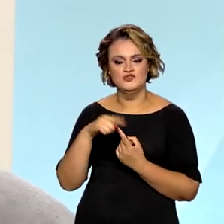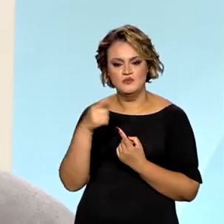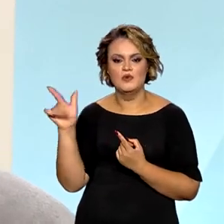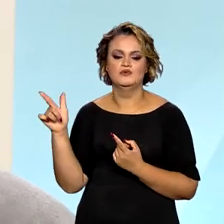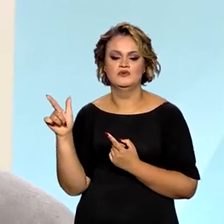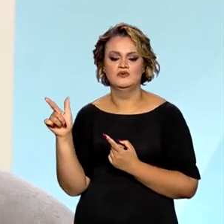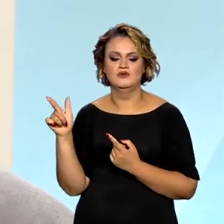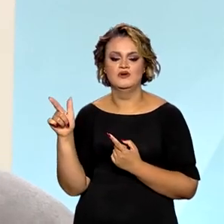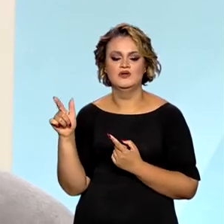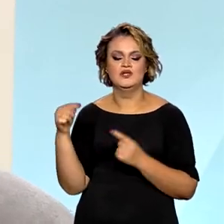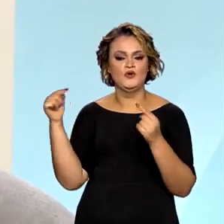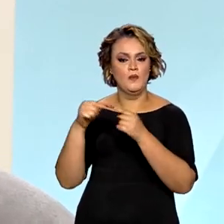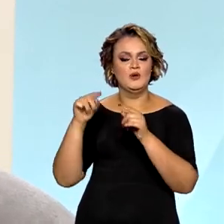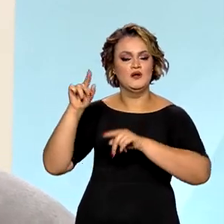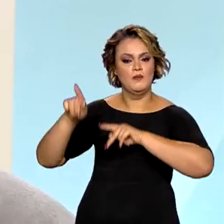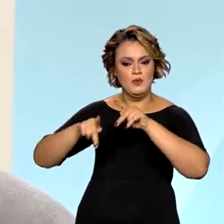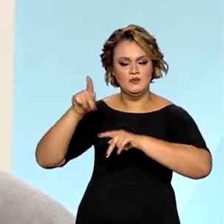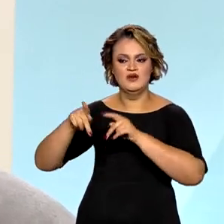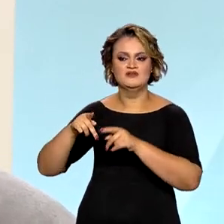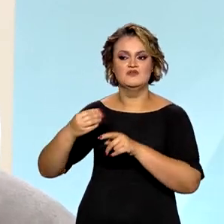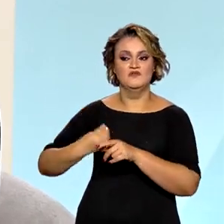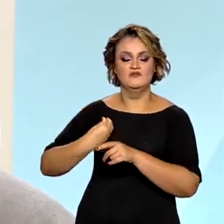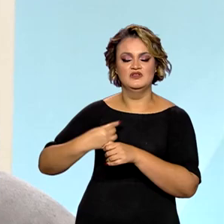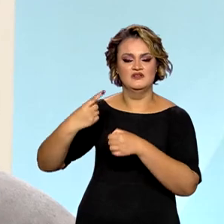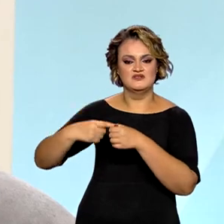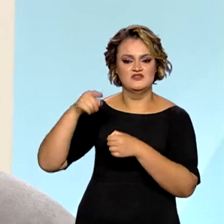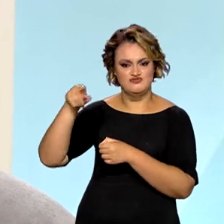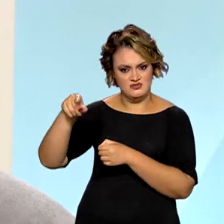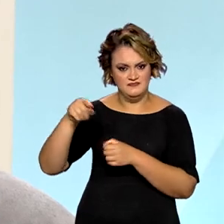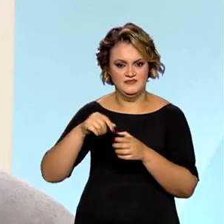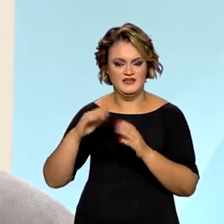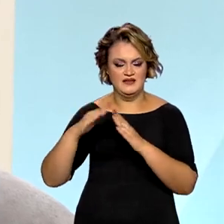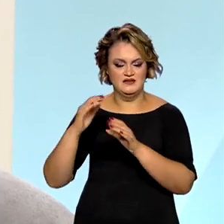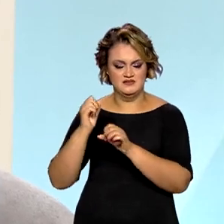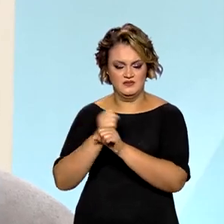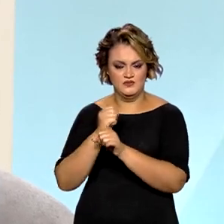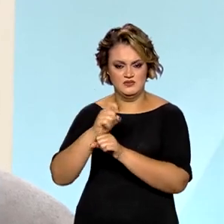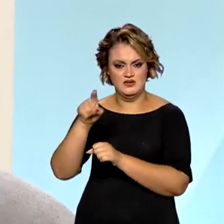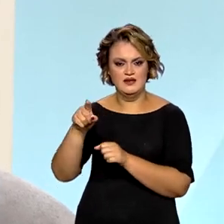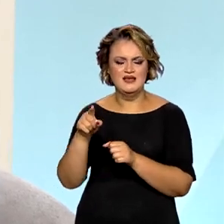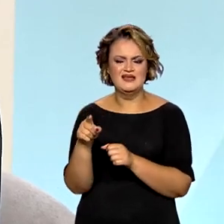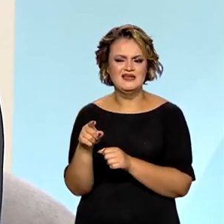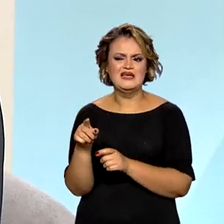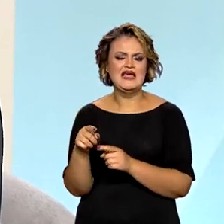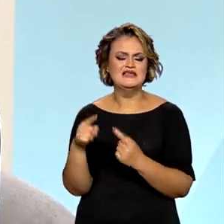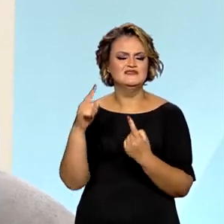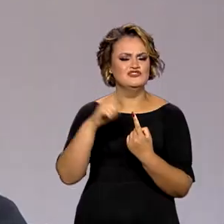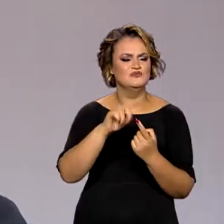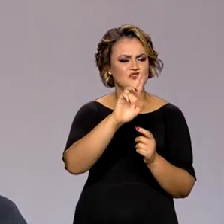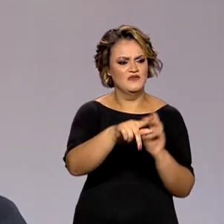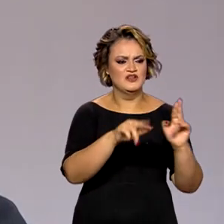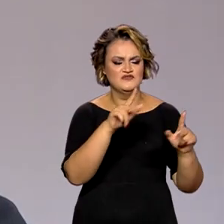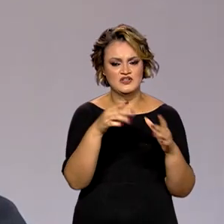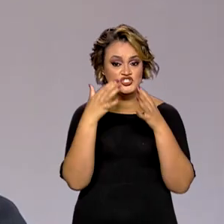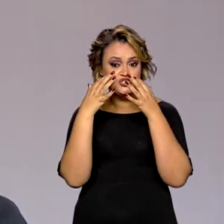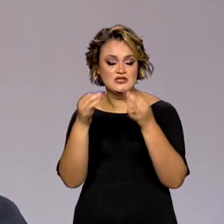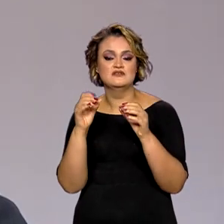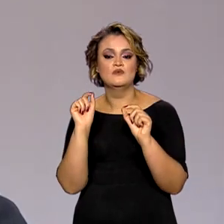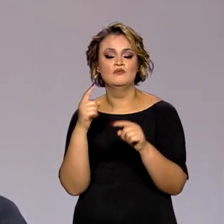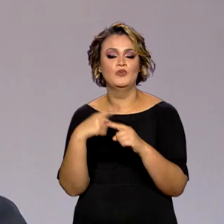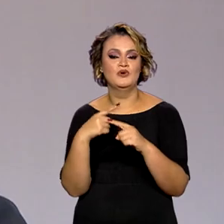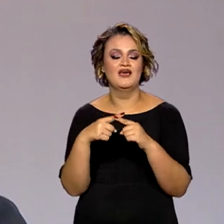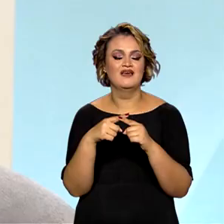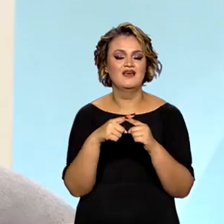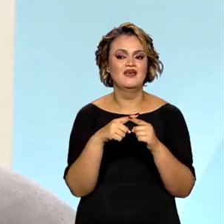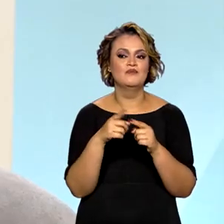com a população do município, que vai recebê-la. Essa realidade nós fizemos para quê? Para alcançar o interior do Brasil. Mais